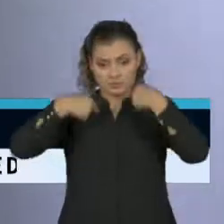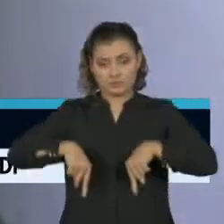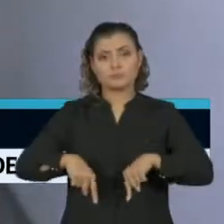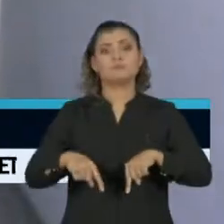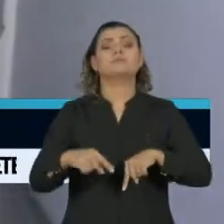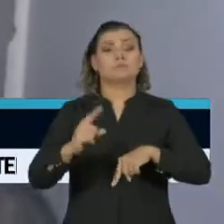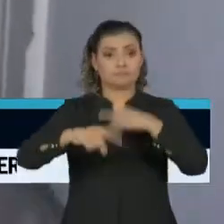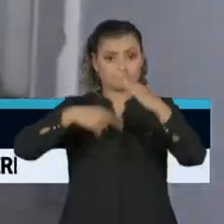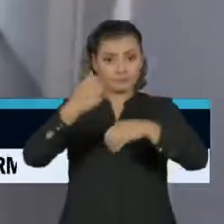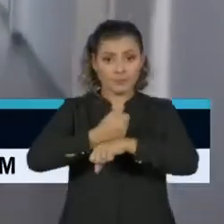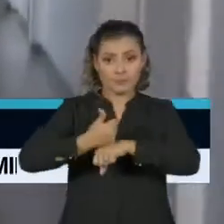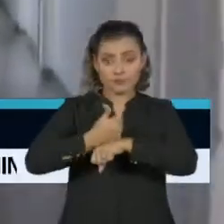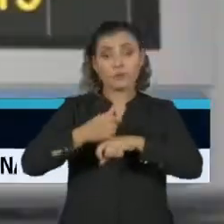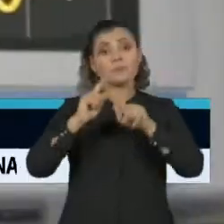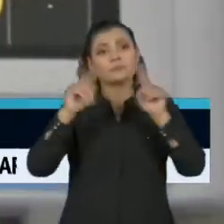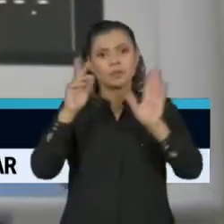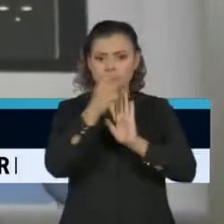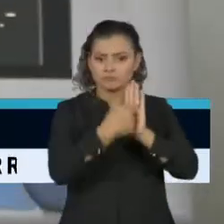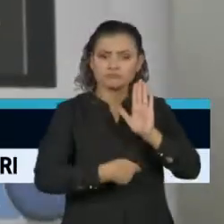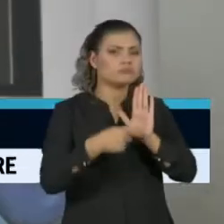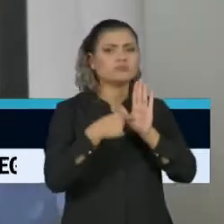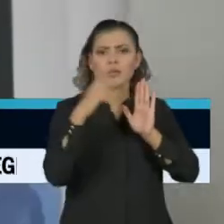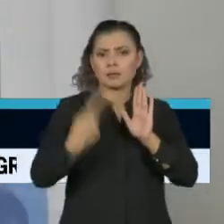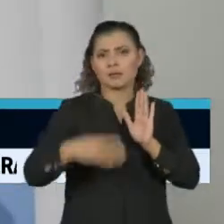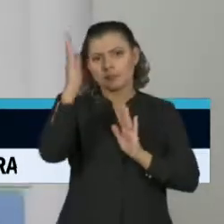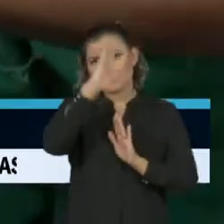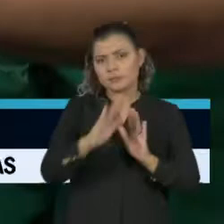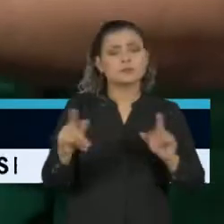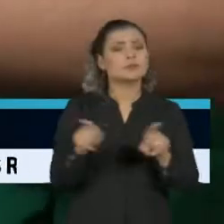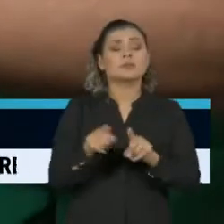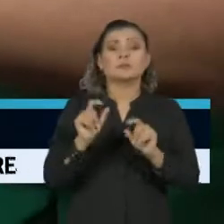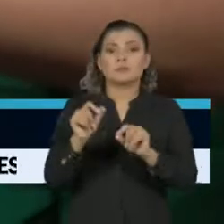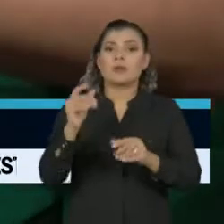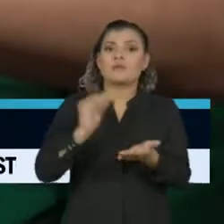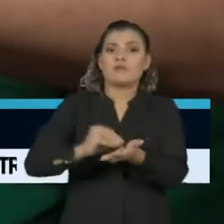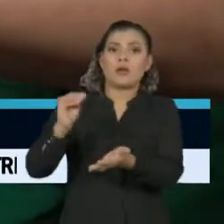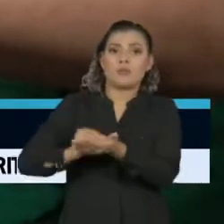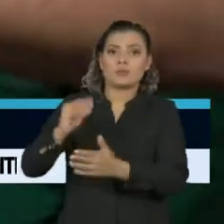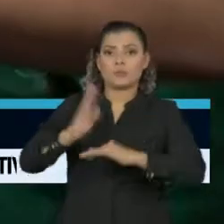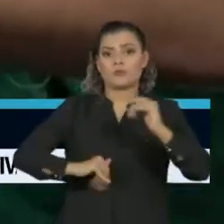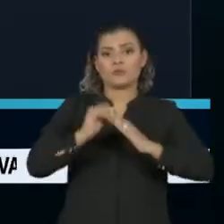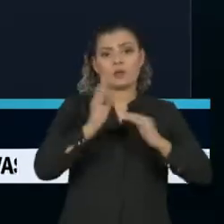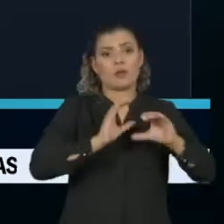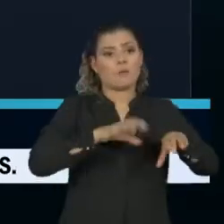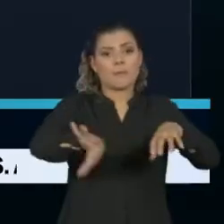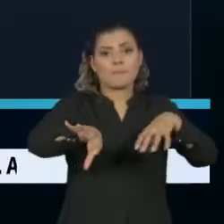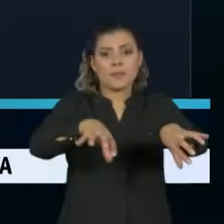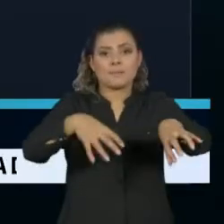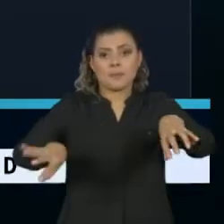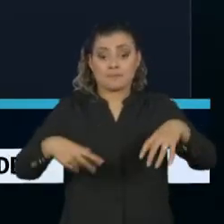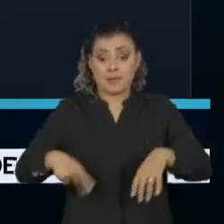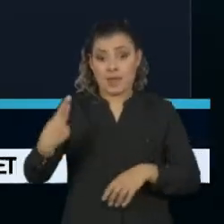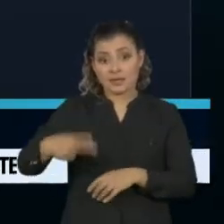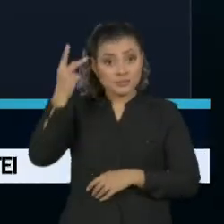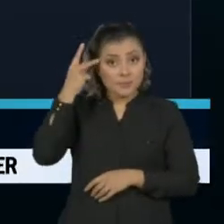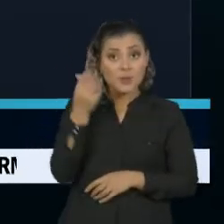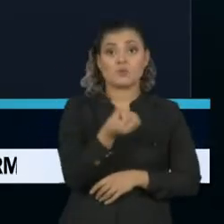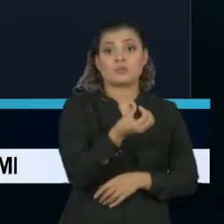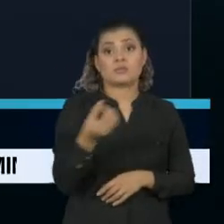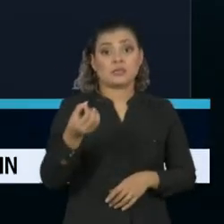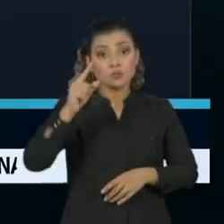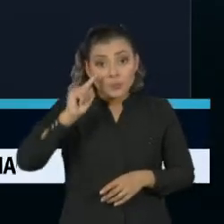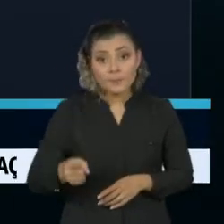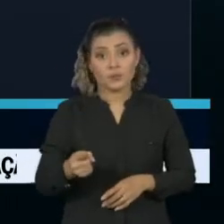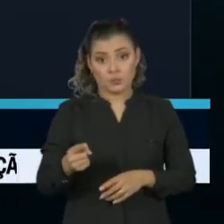Segundo o relatório, no Brasil também há má distribuição de profissionais nos estados. São Paulo tem quase 600 mil